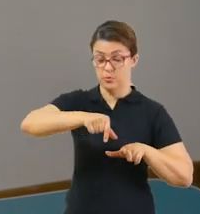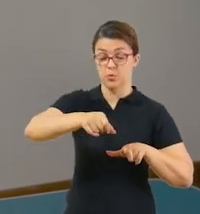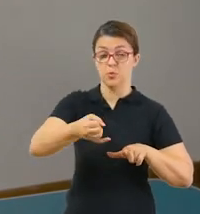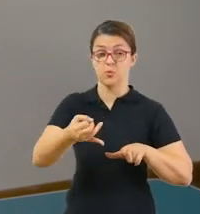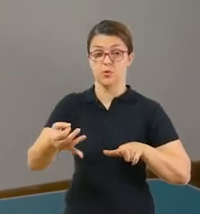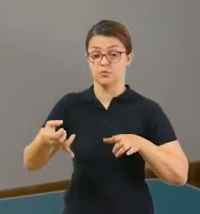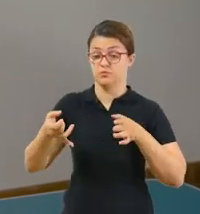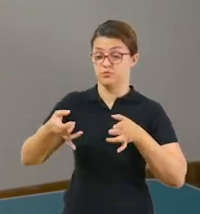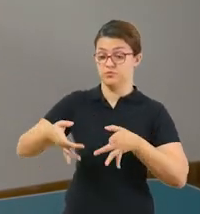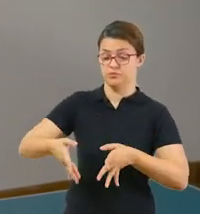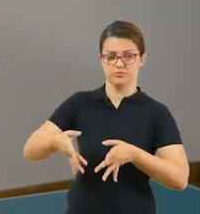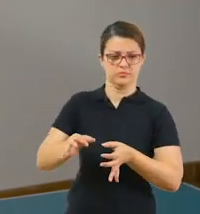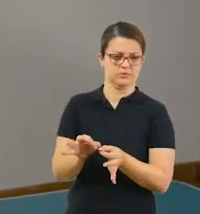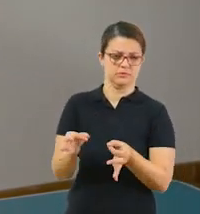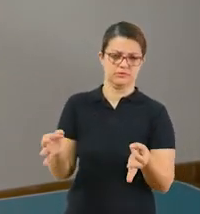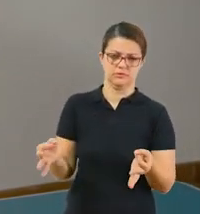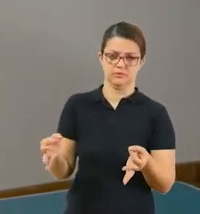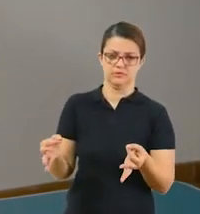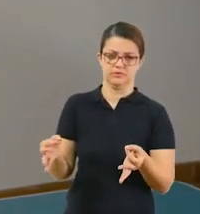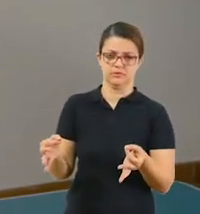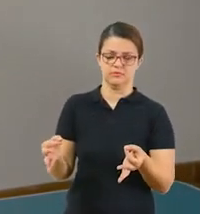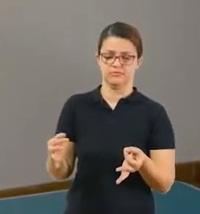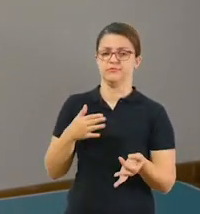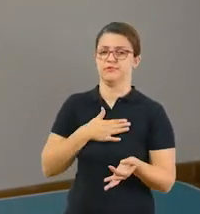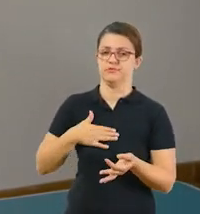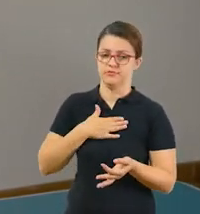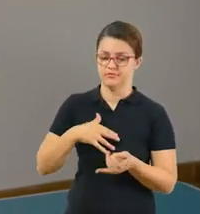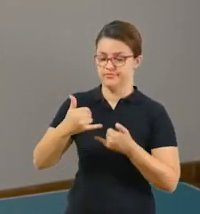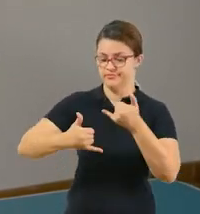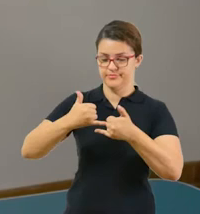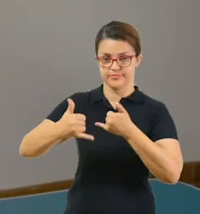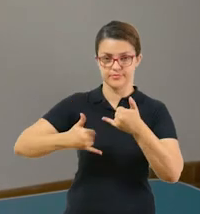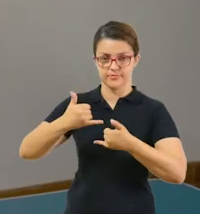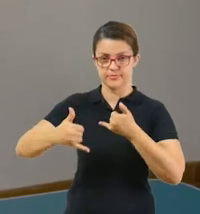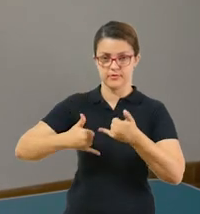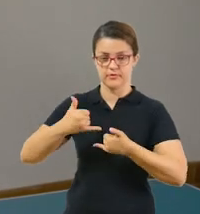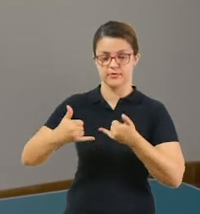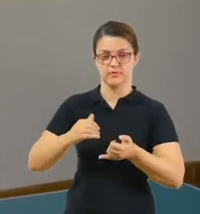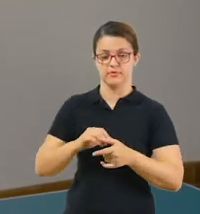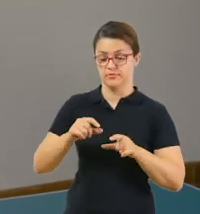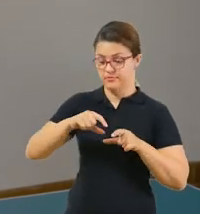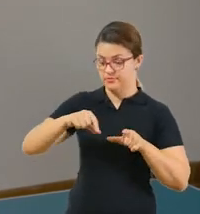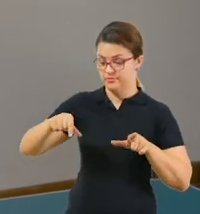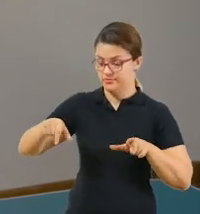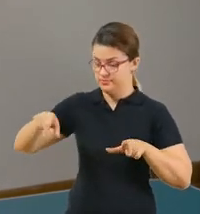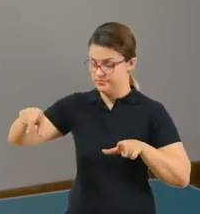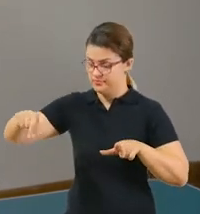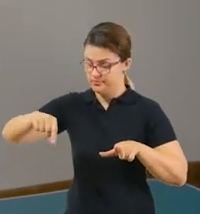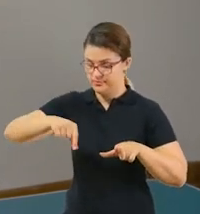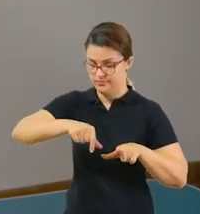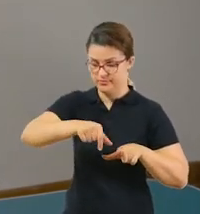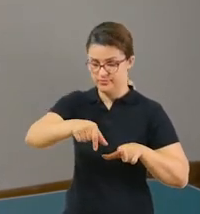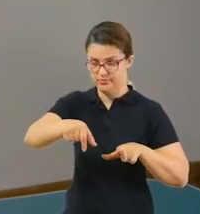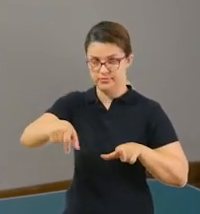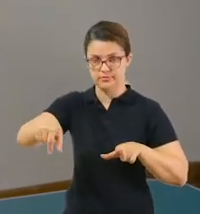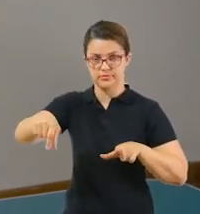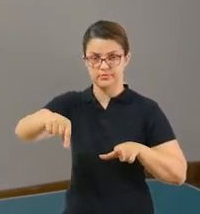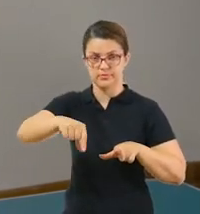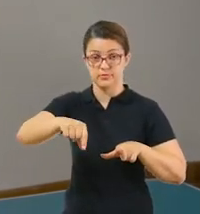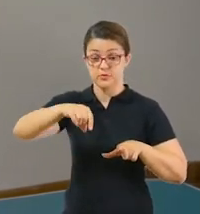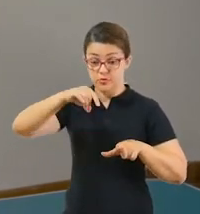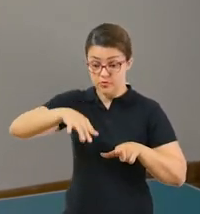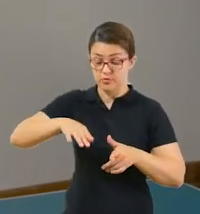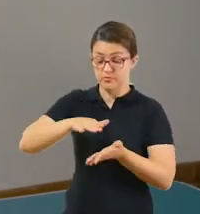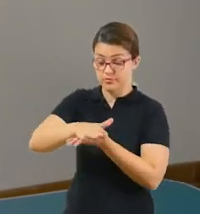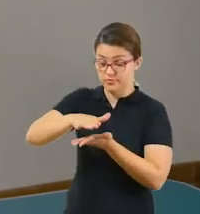resta. Esse jogo, ele é muito simples e vai ser muito prazeroso para vocês brincarem, tá? O tabuleiro está junto com a atividade, é só vocês